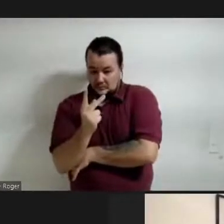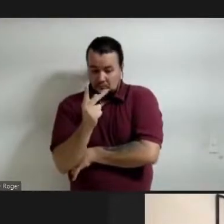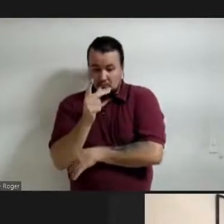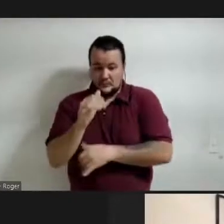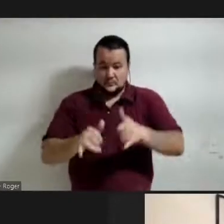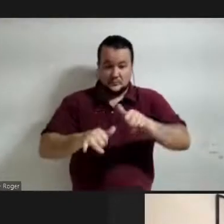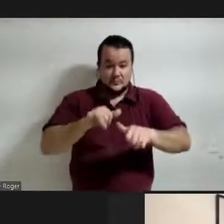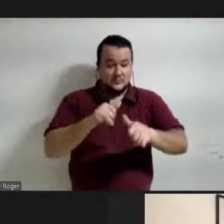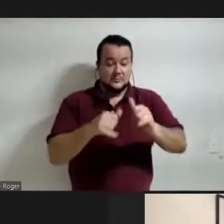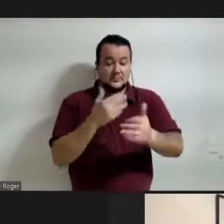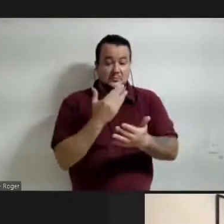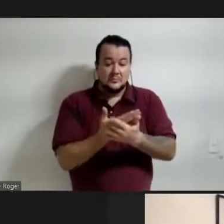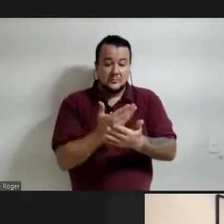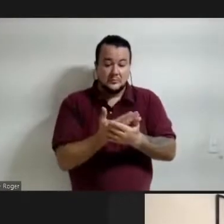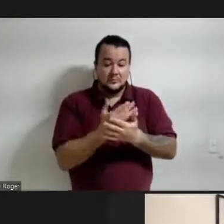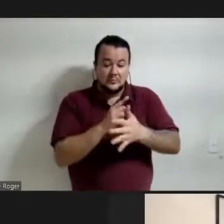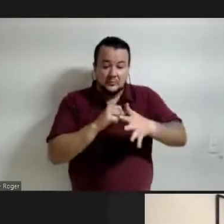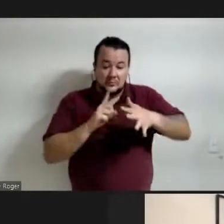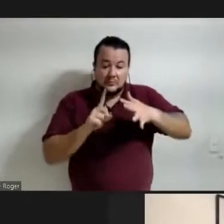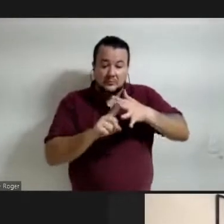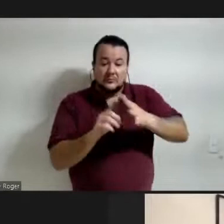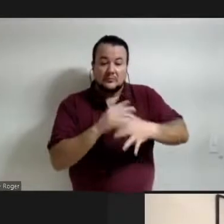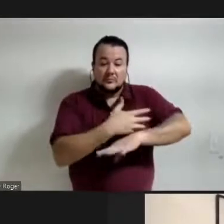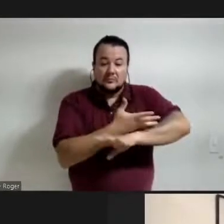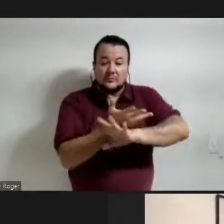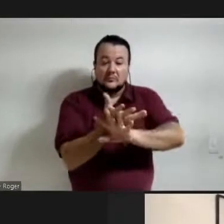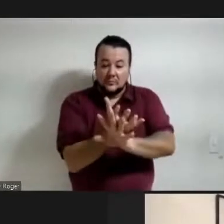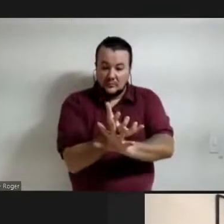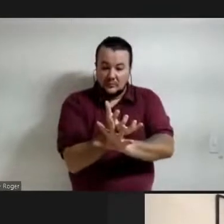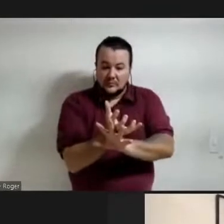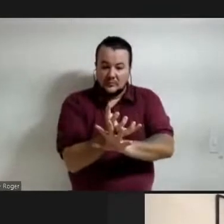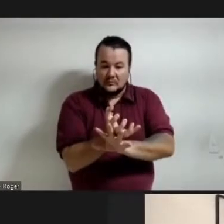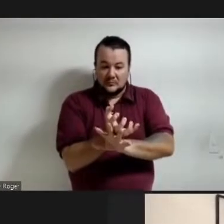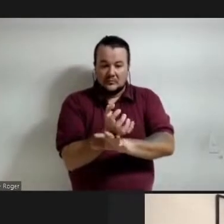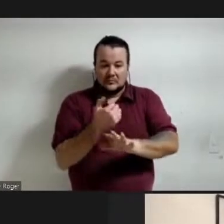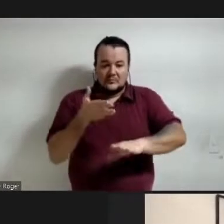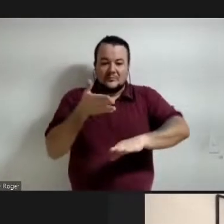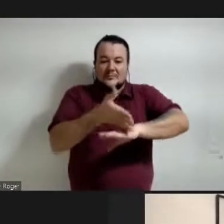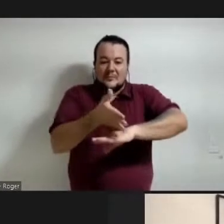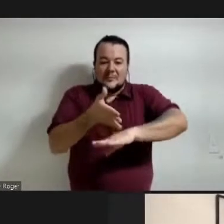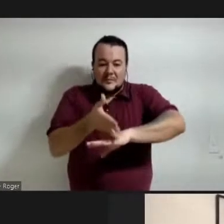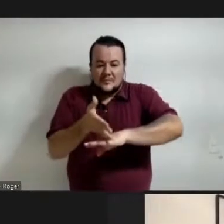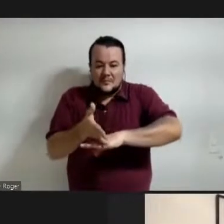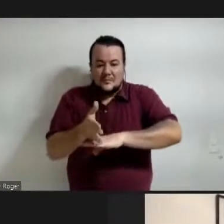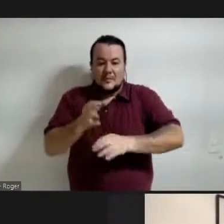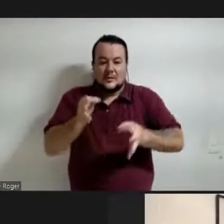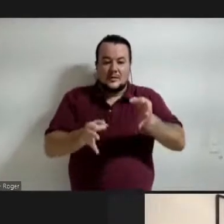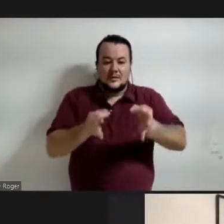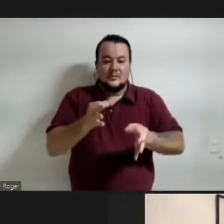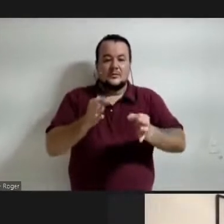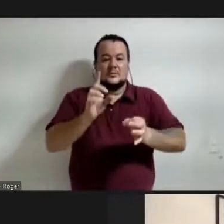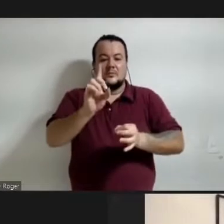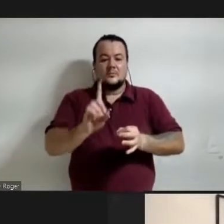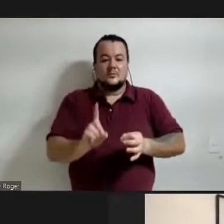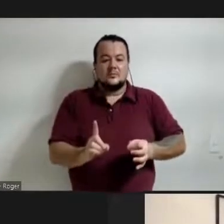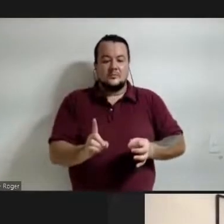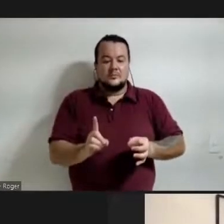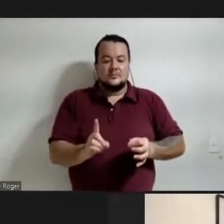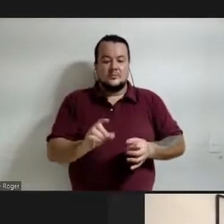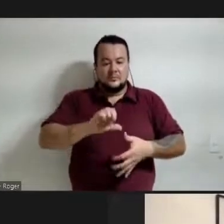sobre o acesso à justiça e direito nas Américas é coordenadora do colégio